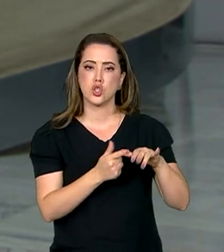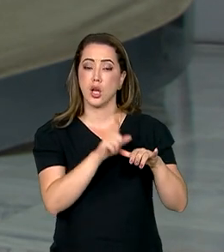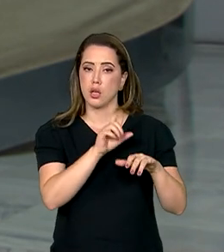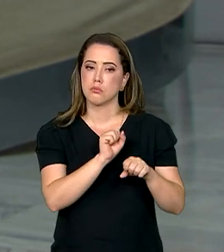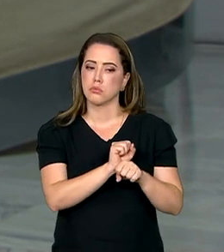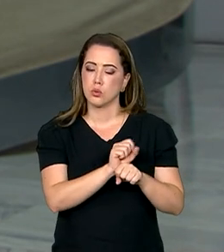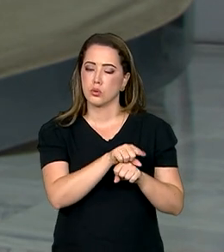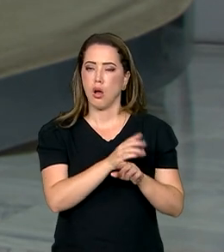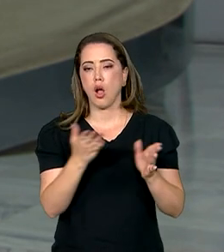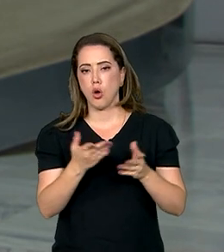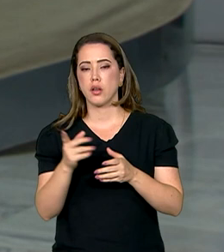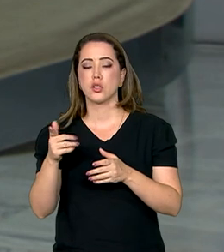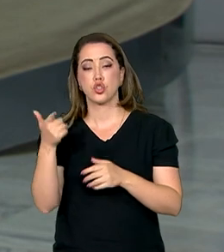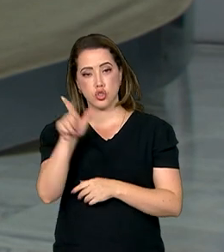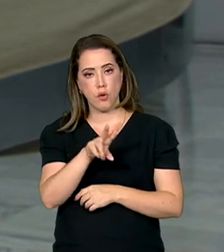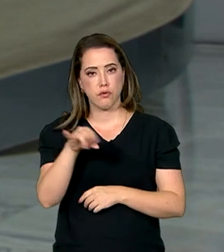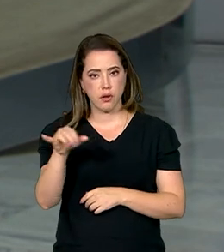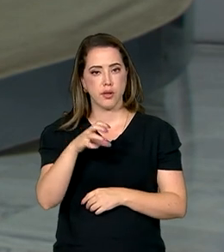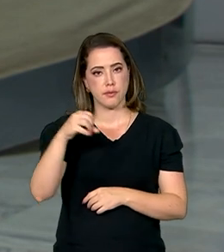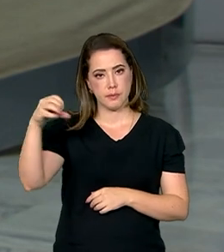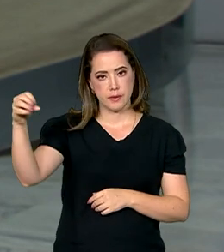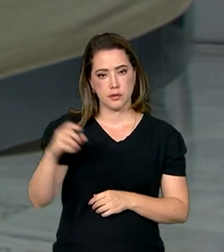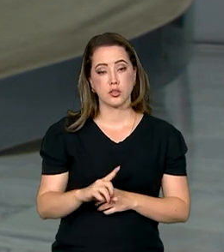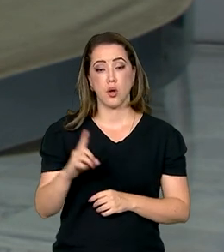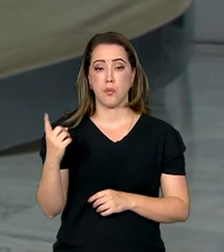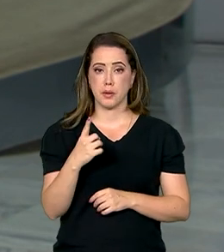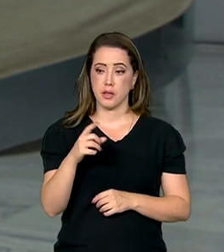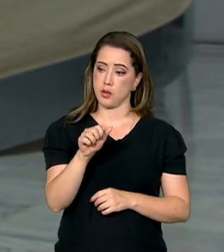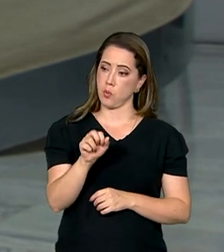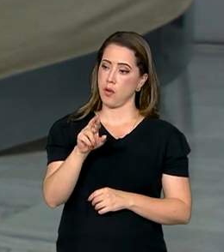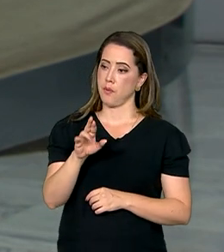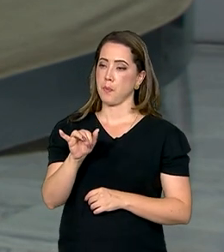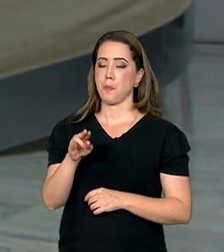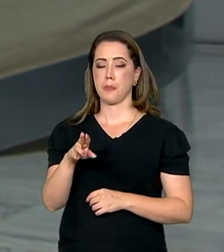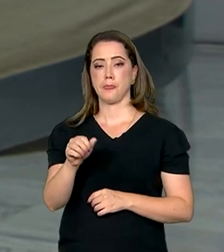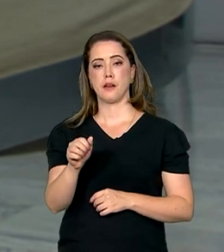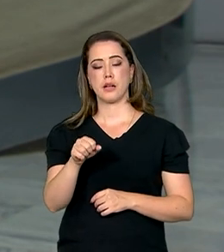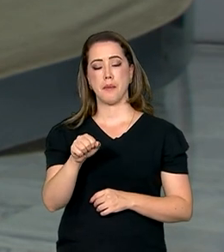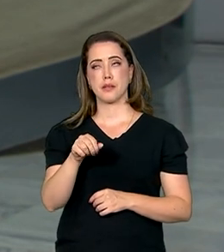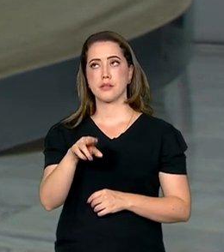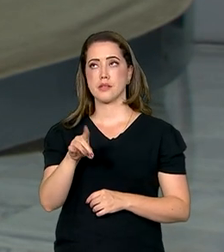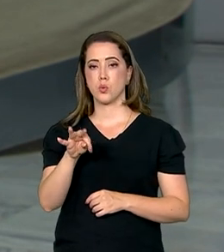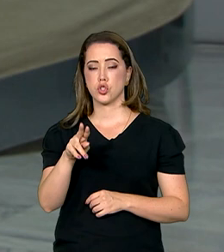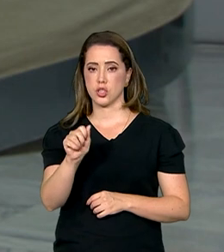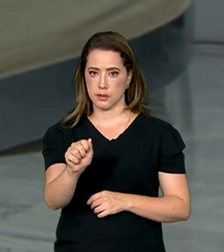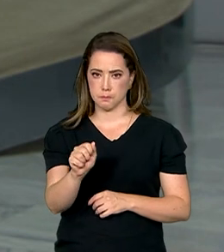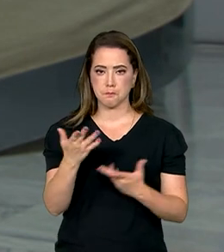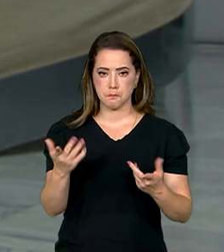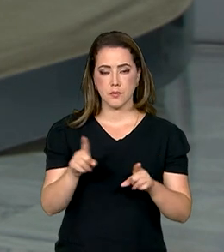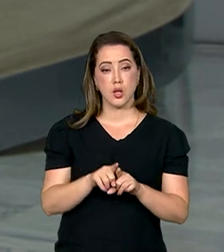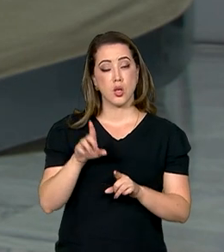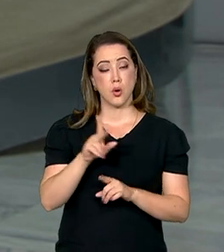será na Arábia Saudita. Na próxima segunda-feira, o presidente já embarca para o Oriente Médio. Segundo o Itamaraty, Lula vai se